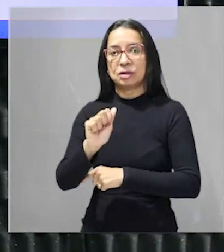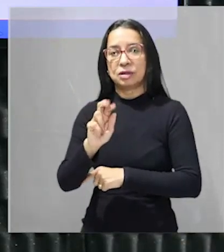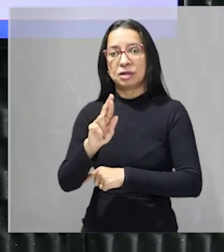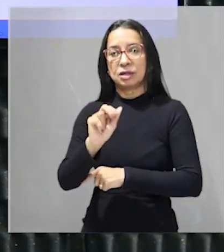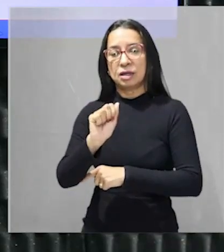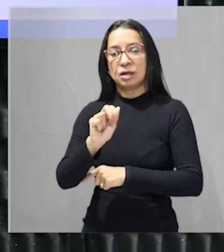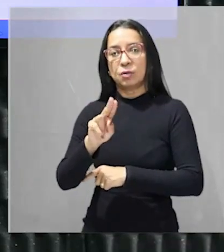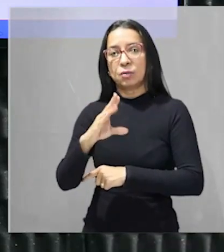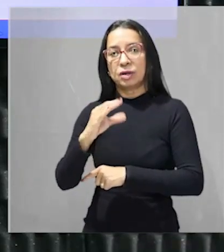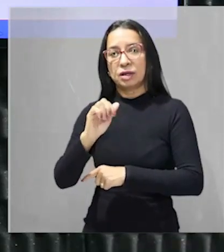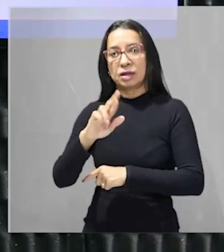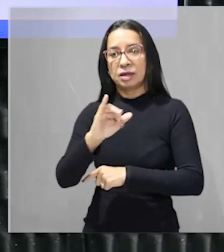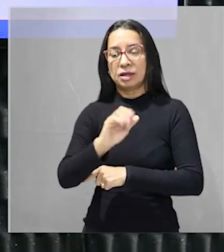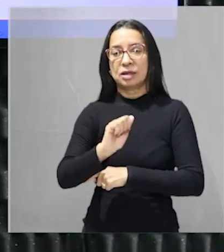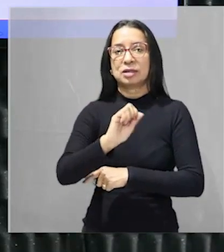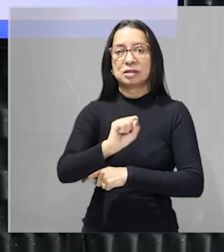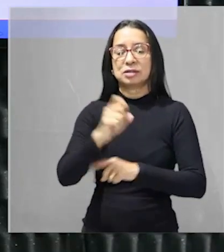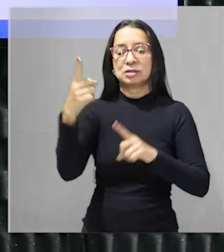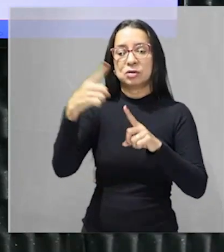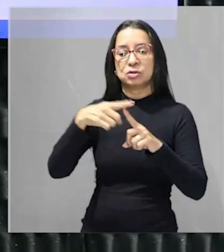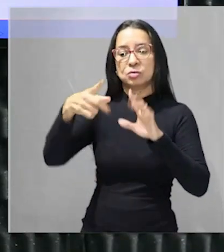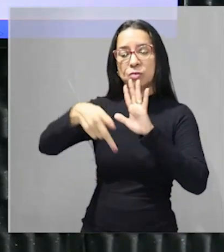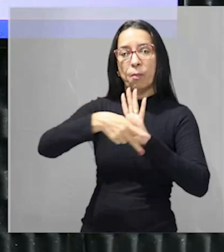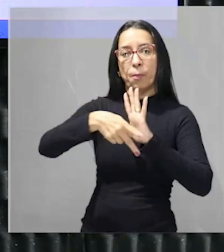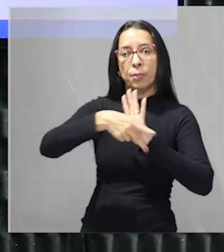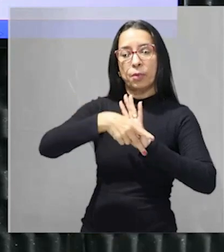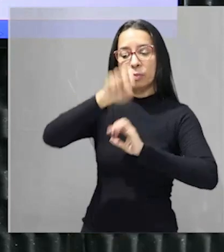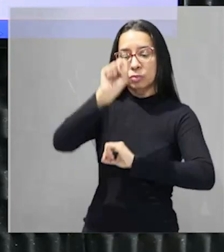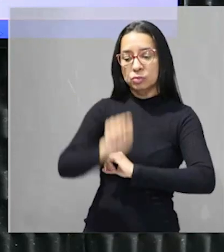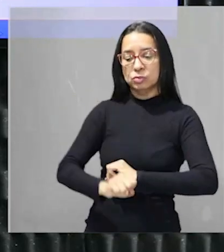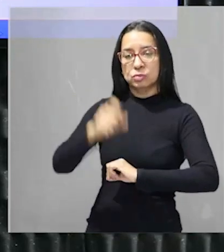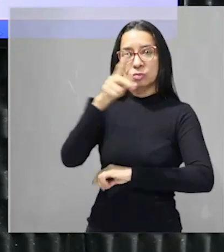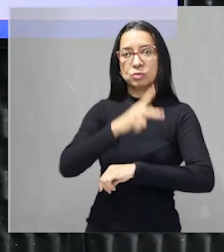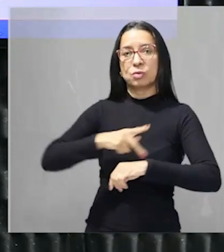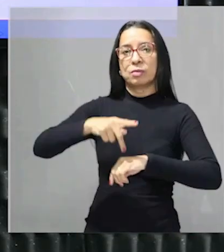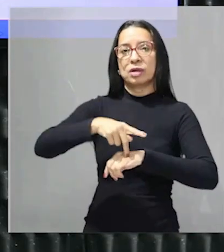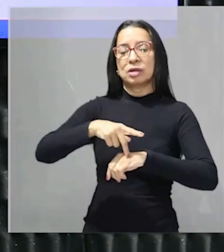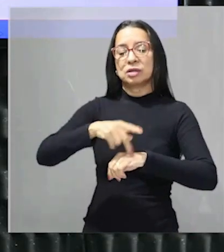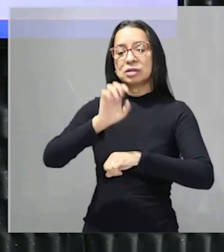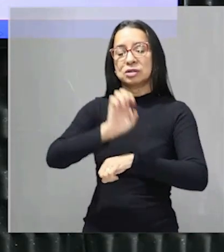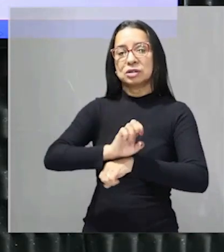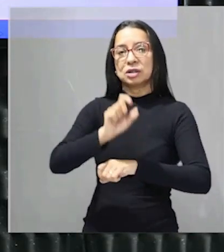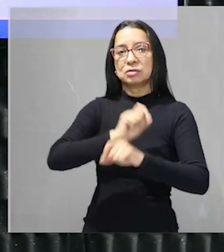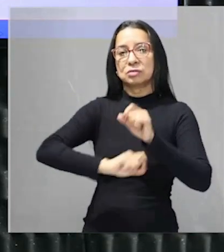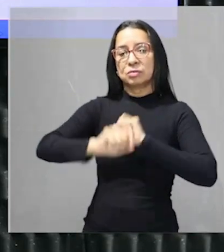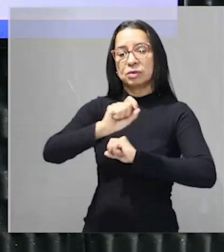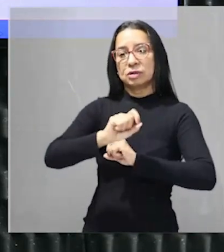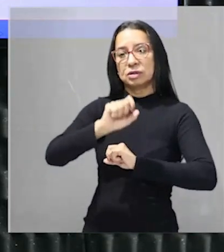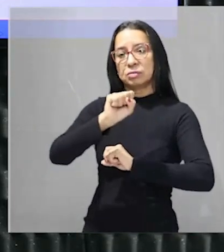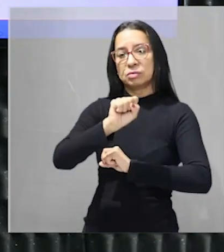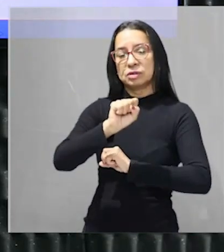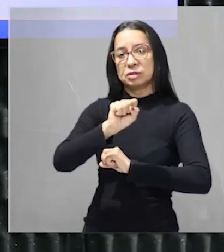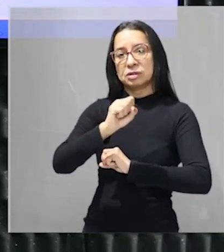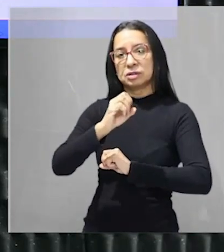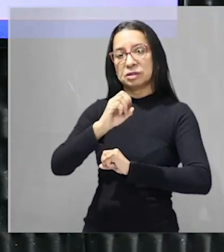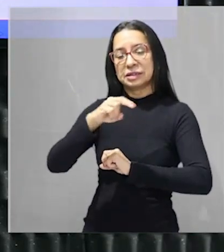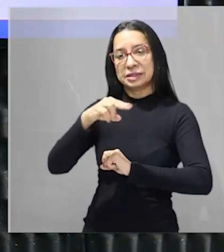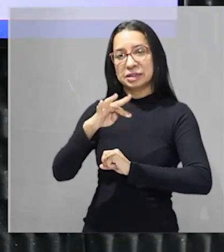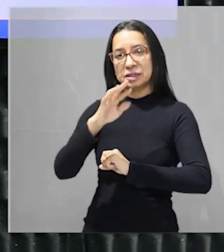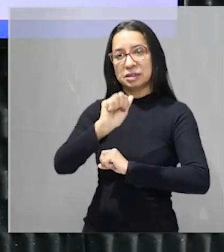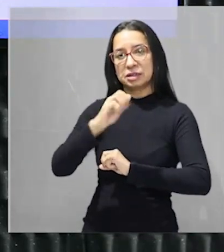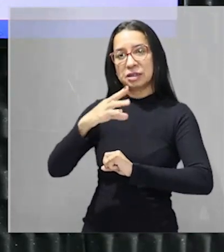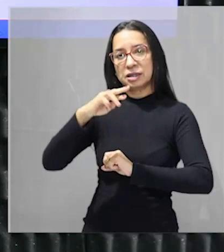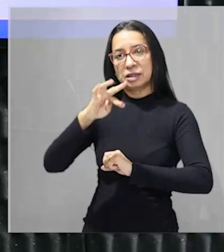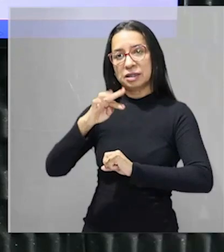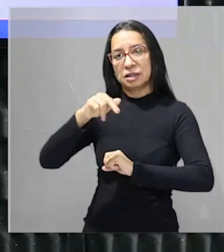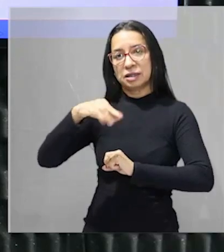típico galera principalmente já da região ali do sul do país de estados como por exemplo Santa Catarina estado por exemplo